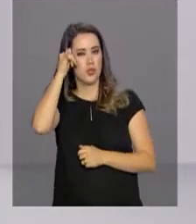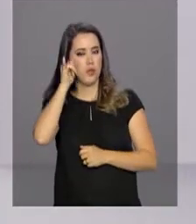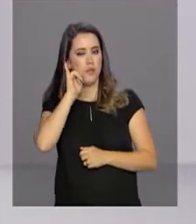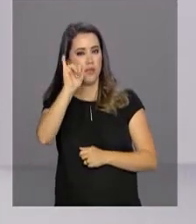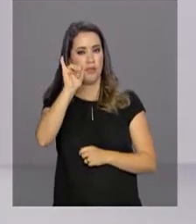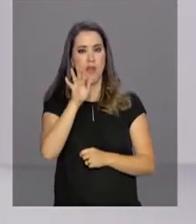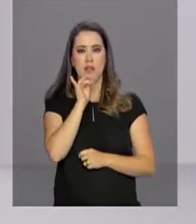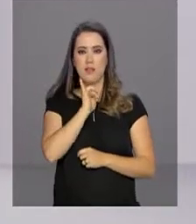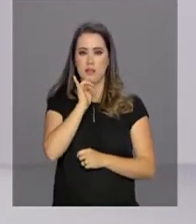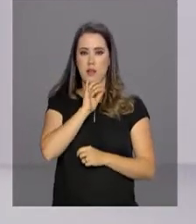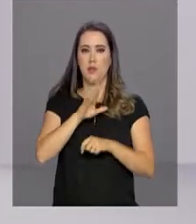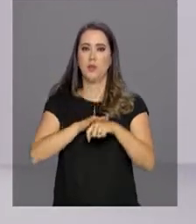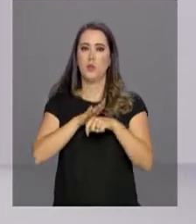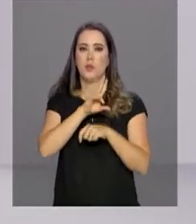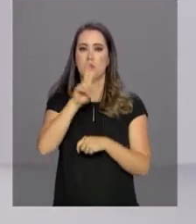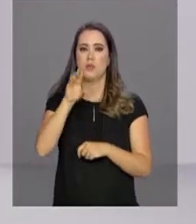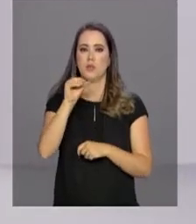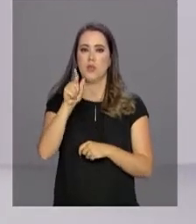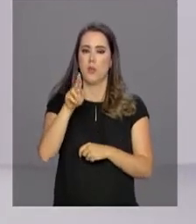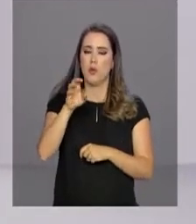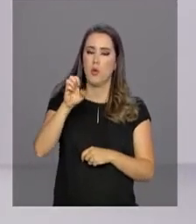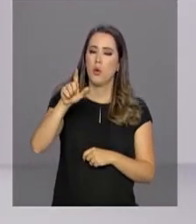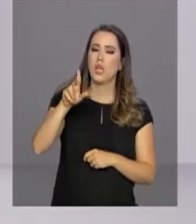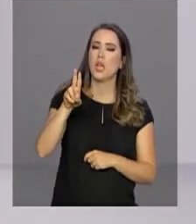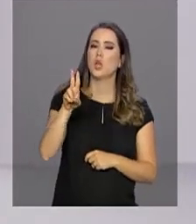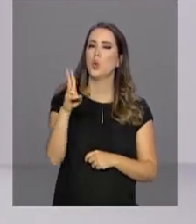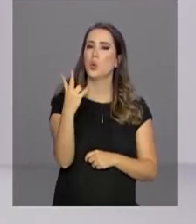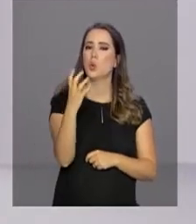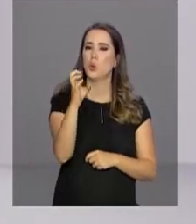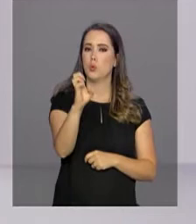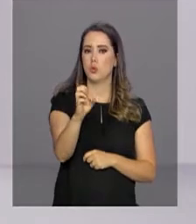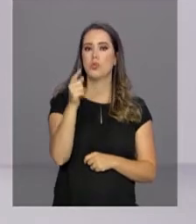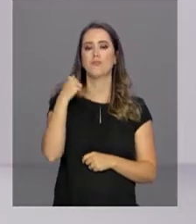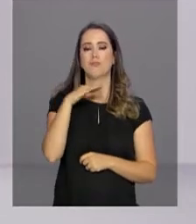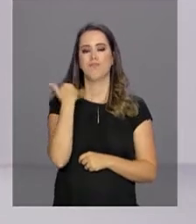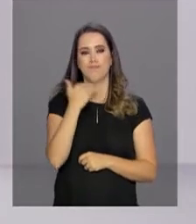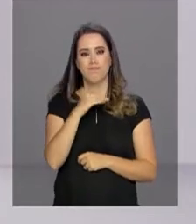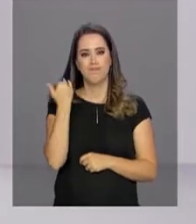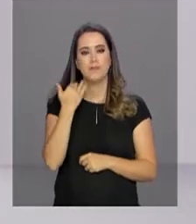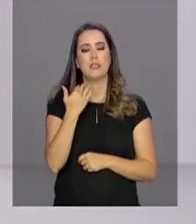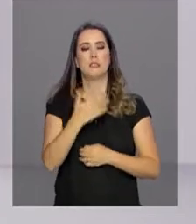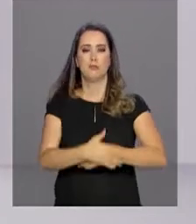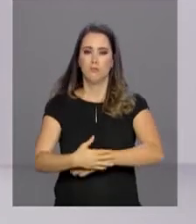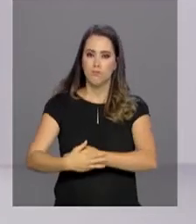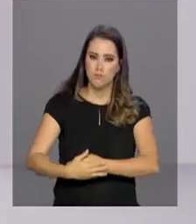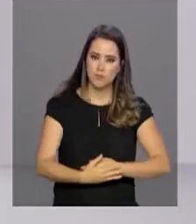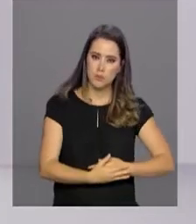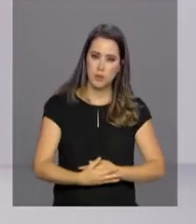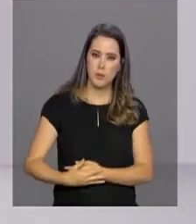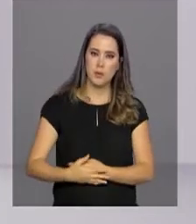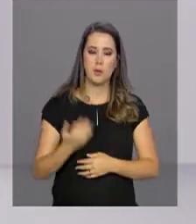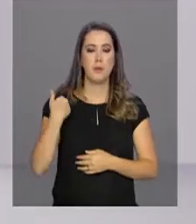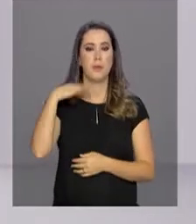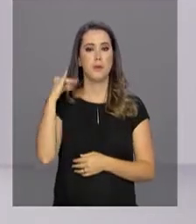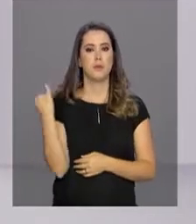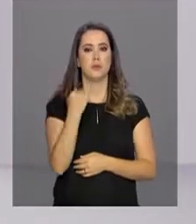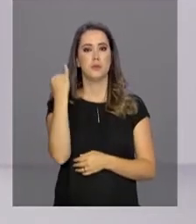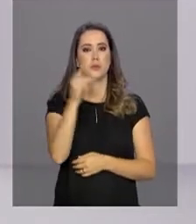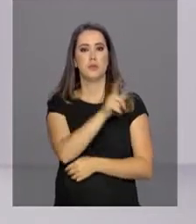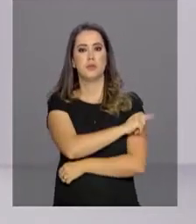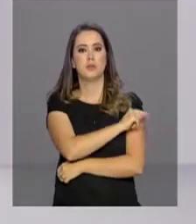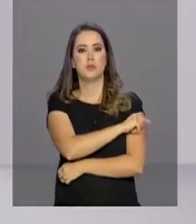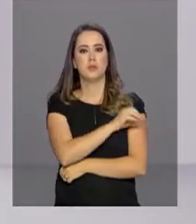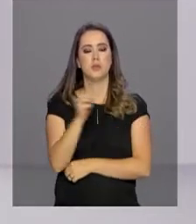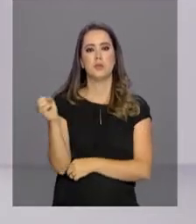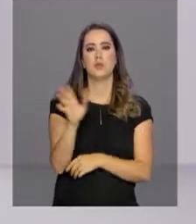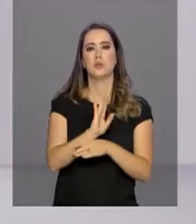por exemplo, a coqueluche, que é a quinta maior causa de morte em crianças. Vamos saber mais sobre a importância de se vacinar em